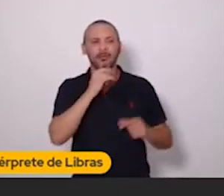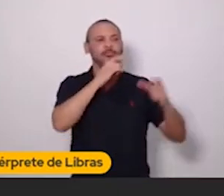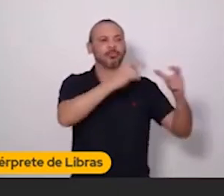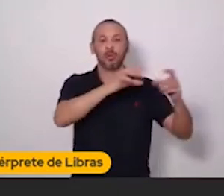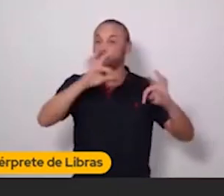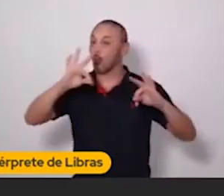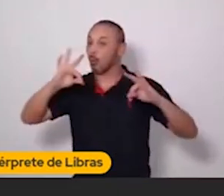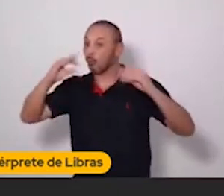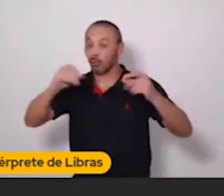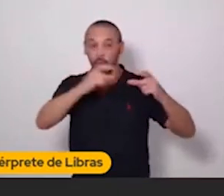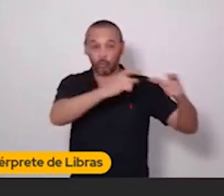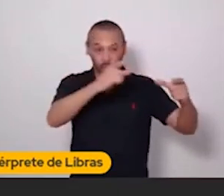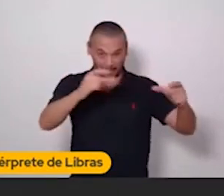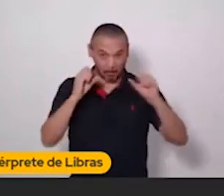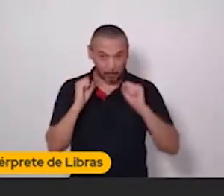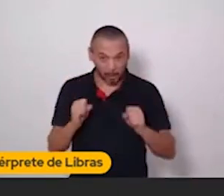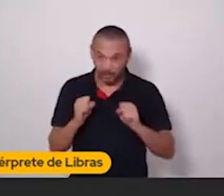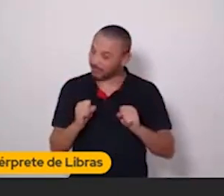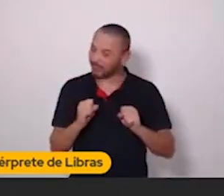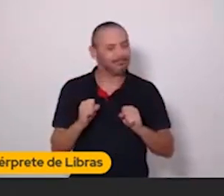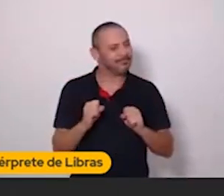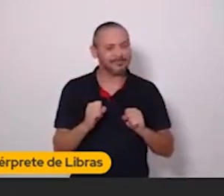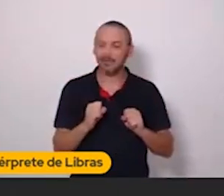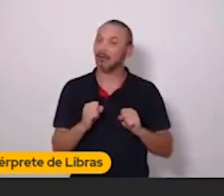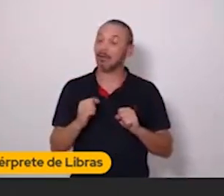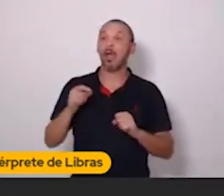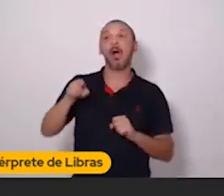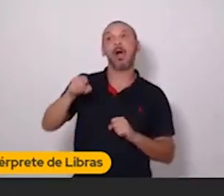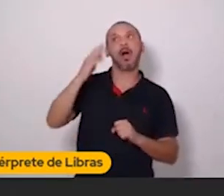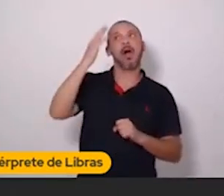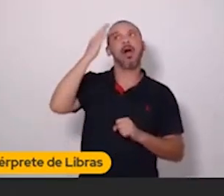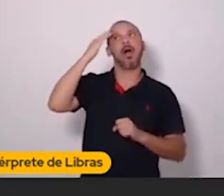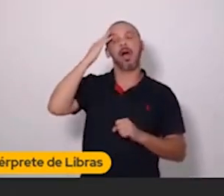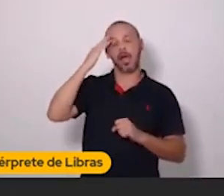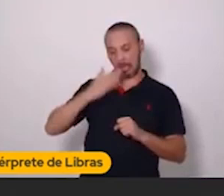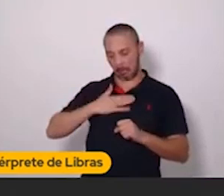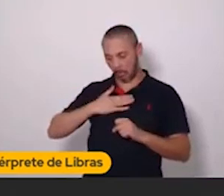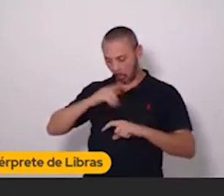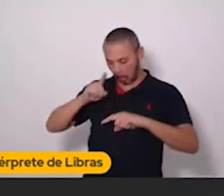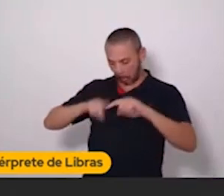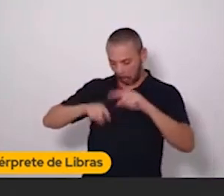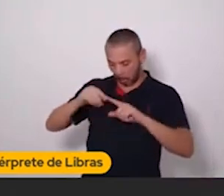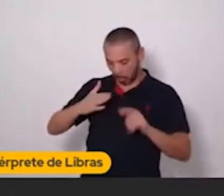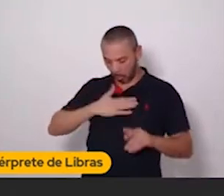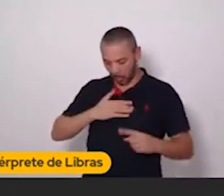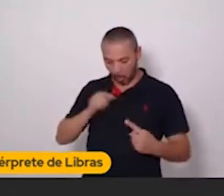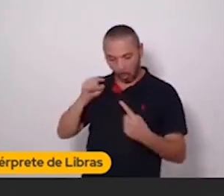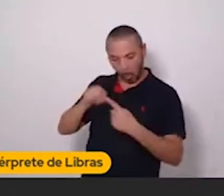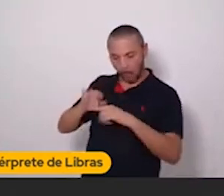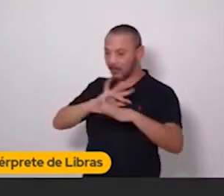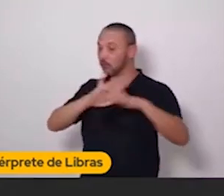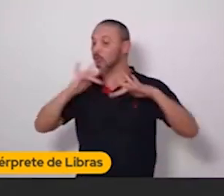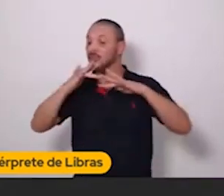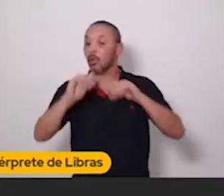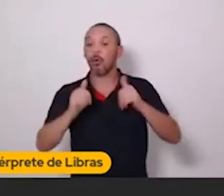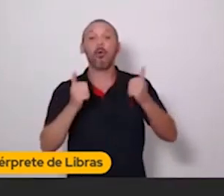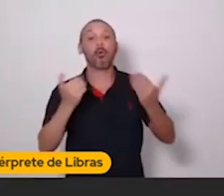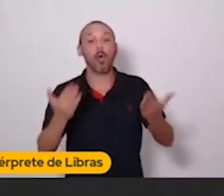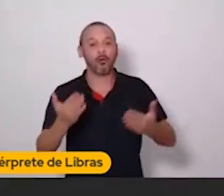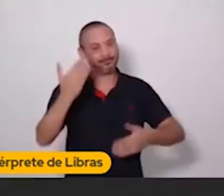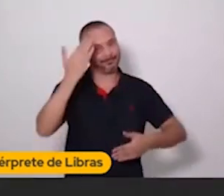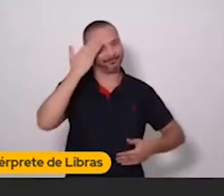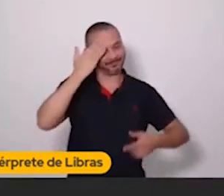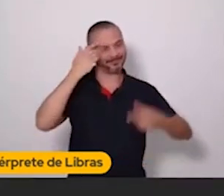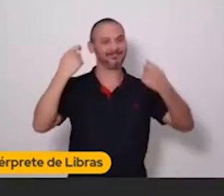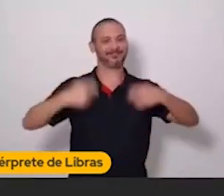redes sociais. Você precisa entender em qual rede social a sua audiência está. Porque você não precisa estar